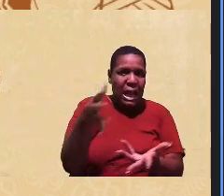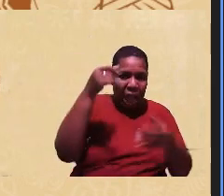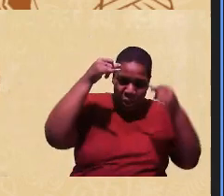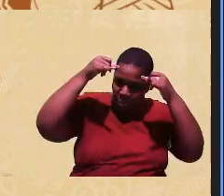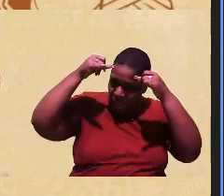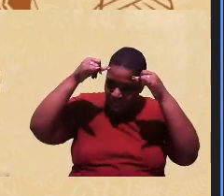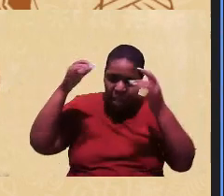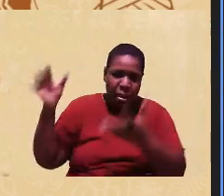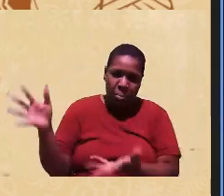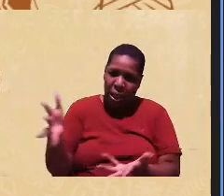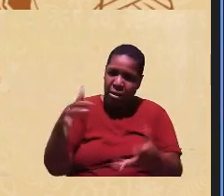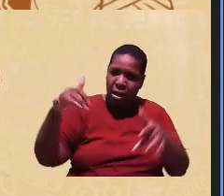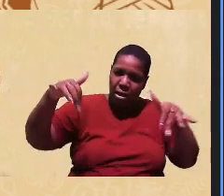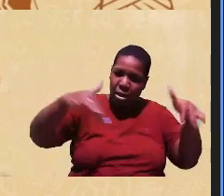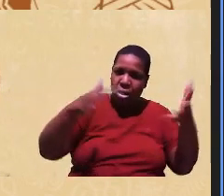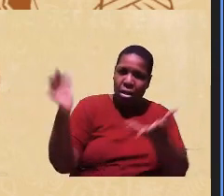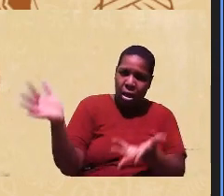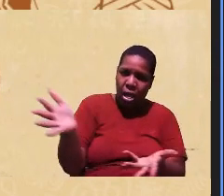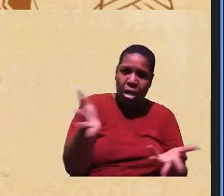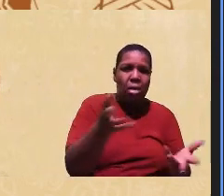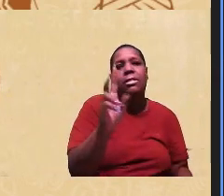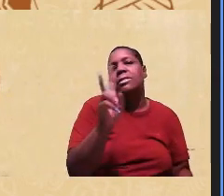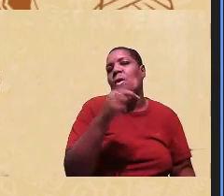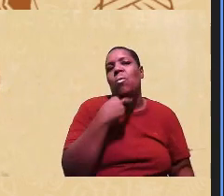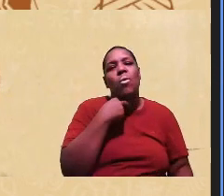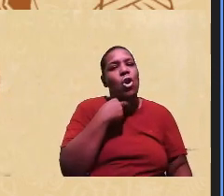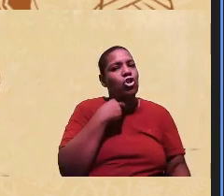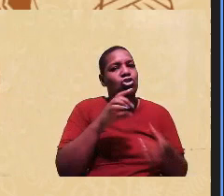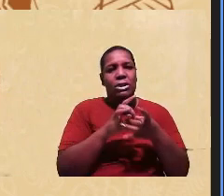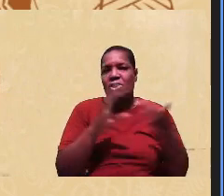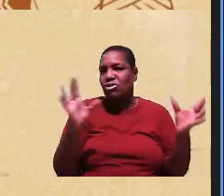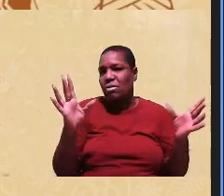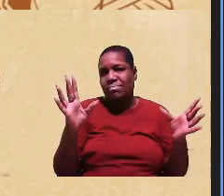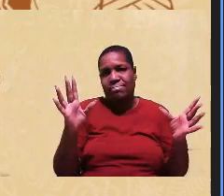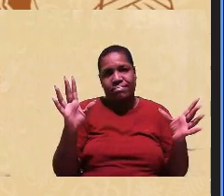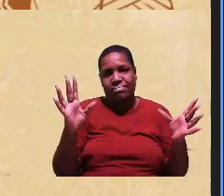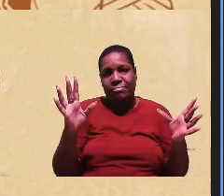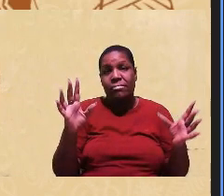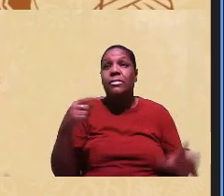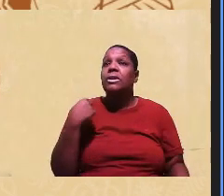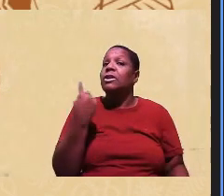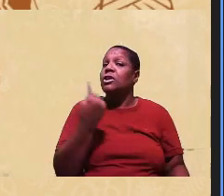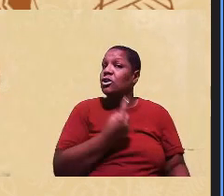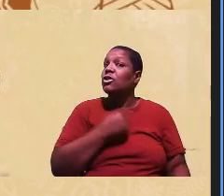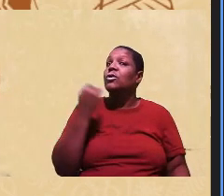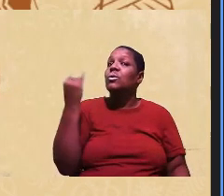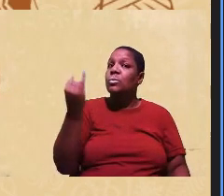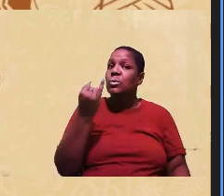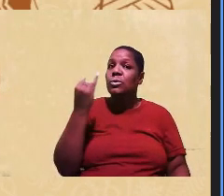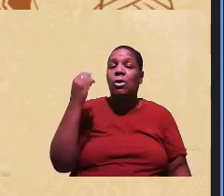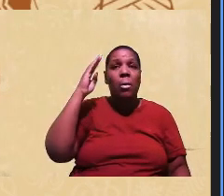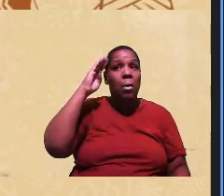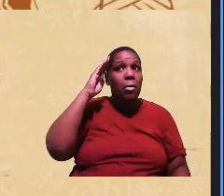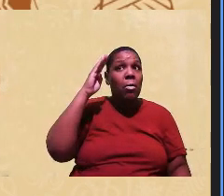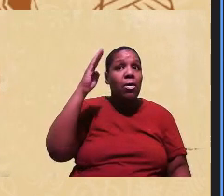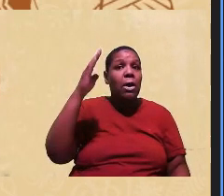e aí eu quero trazer que é importante também a gente pensar nesse protagonismo